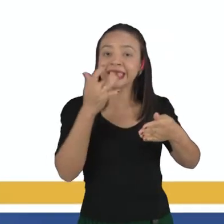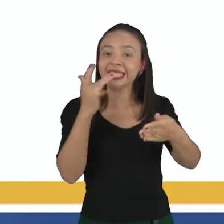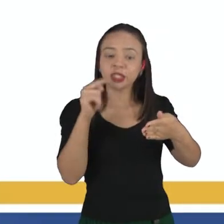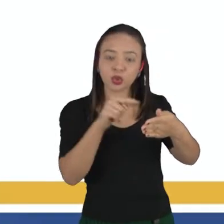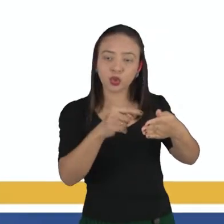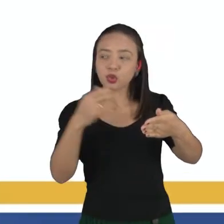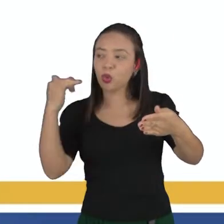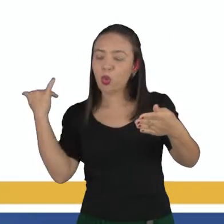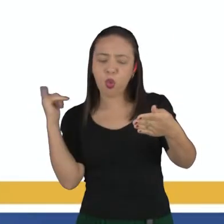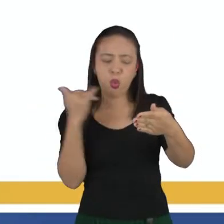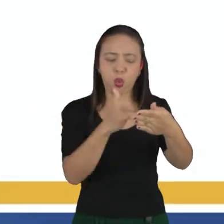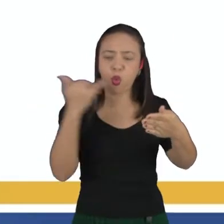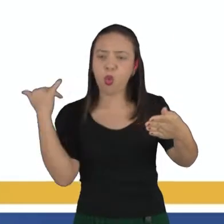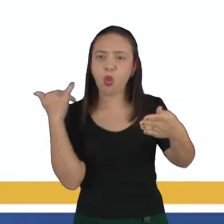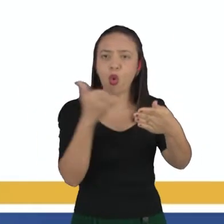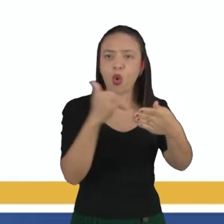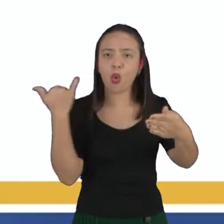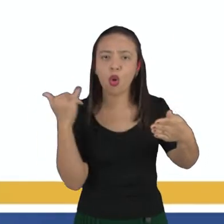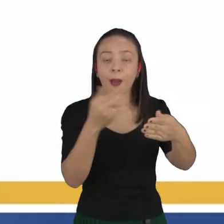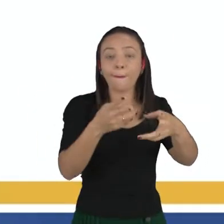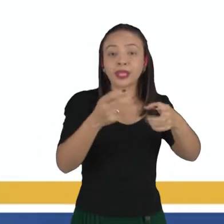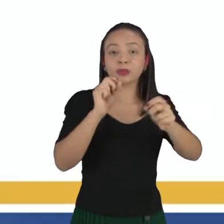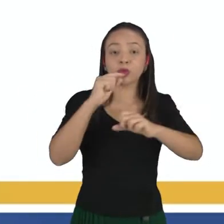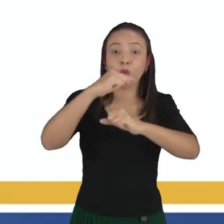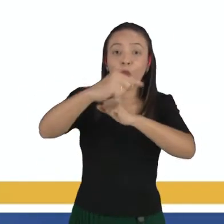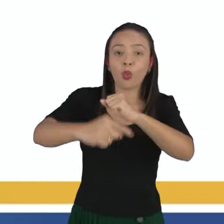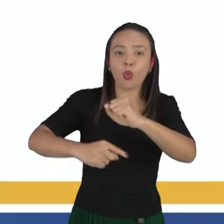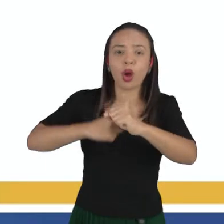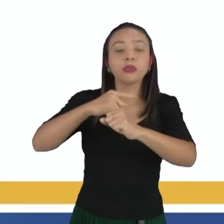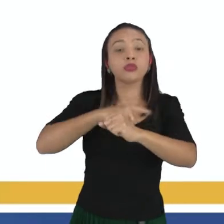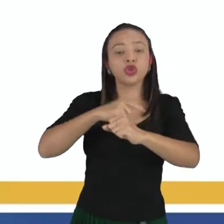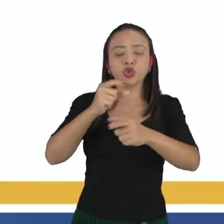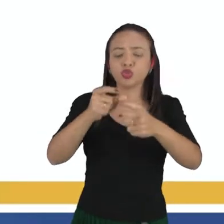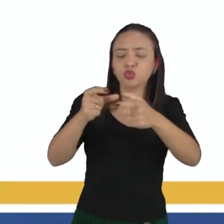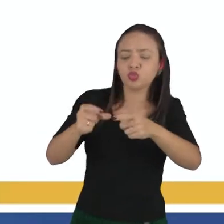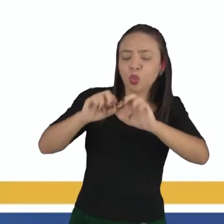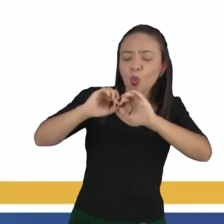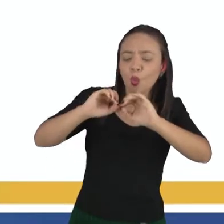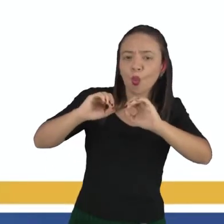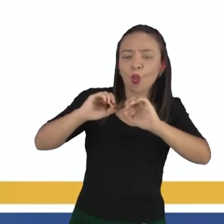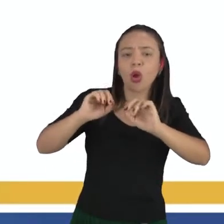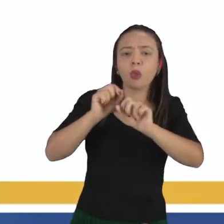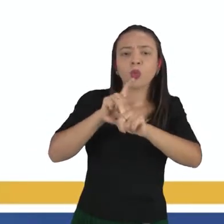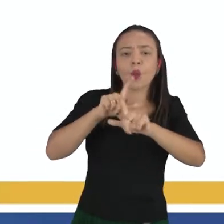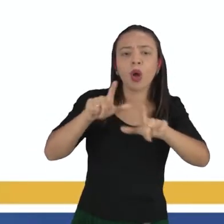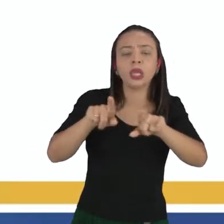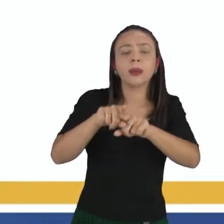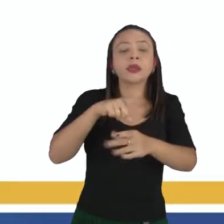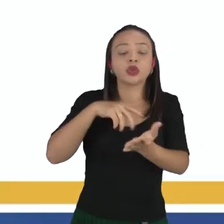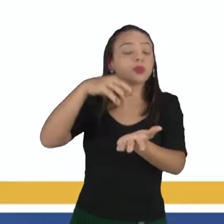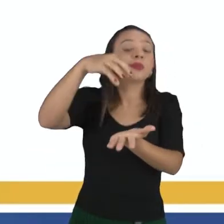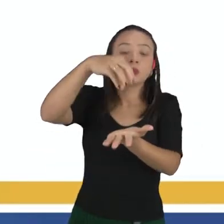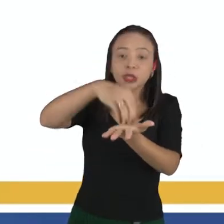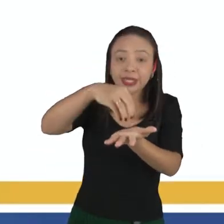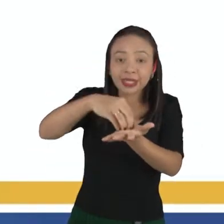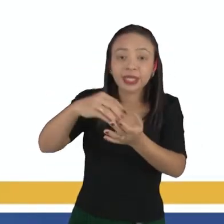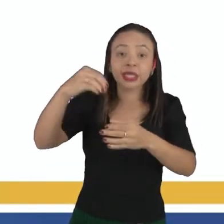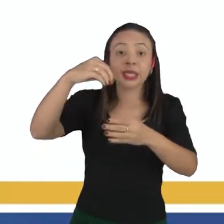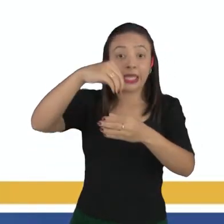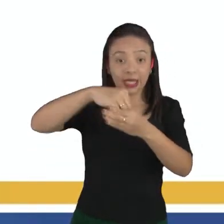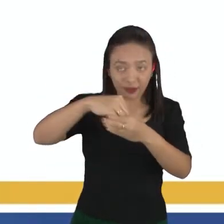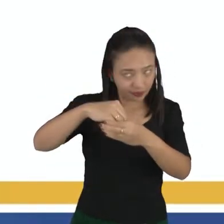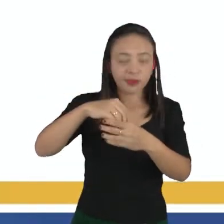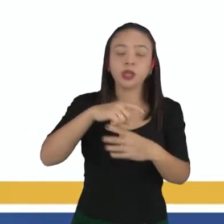que o átomo teria espaços vazios, que o átomo então teria um núcleo, que nesse núcleo teria os